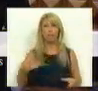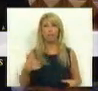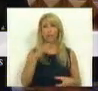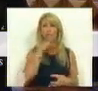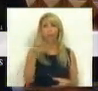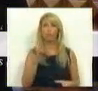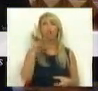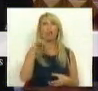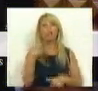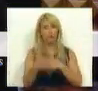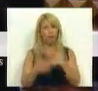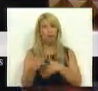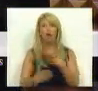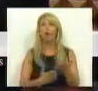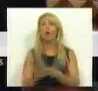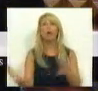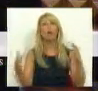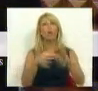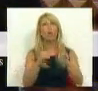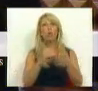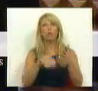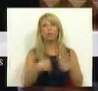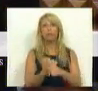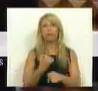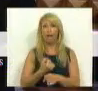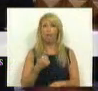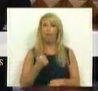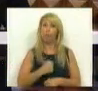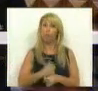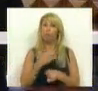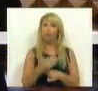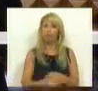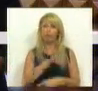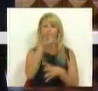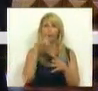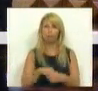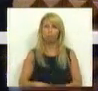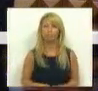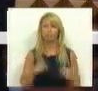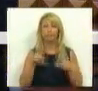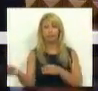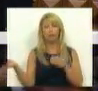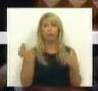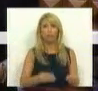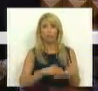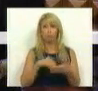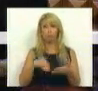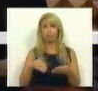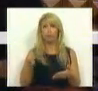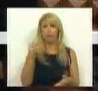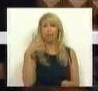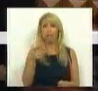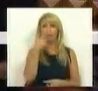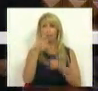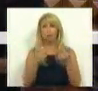garantir a manutenção do vínculo laboral dos seus profissionais. Esta petição é apresentada por mais de 10 mil peticionantes, estando